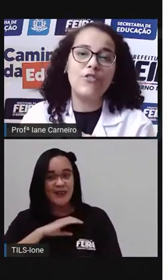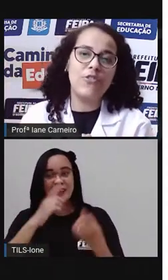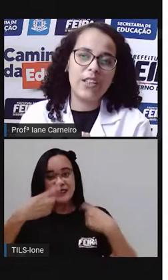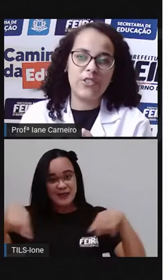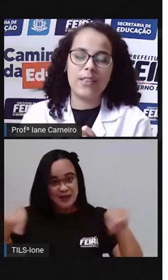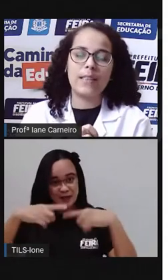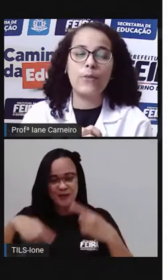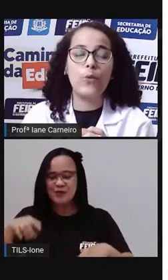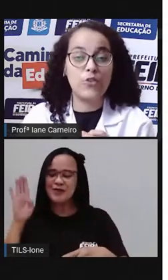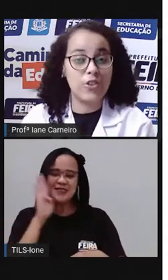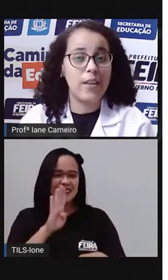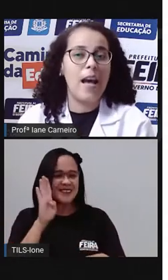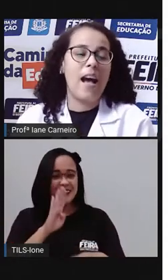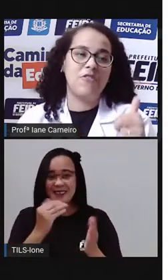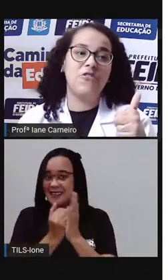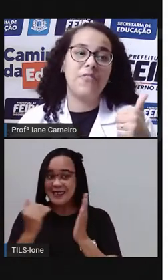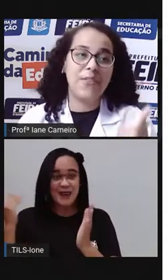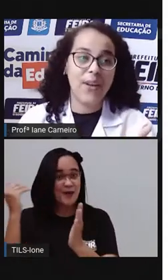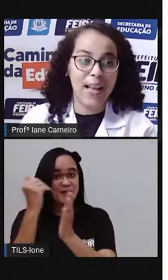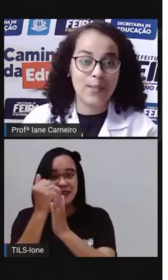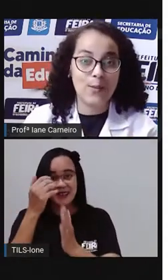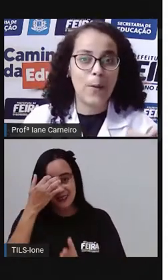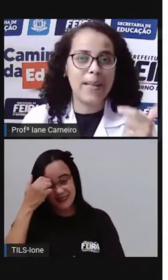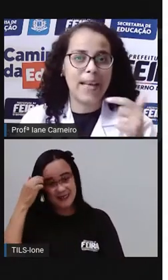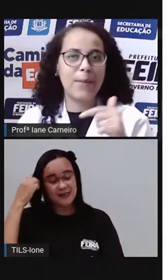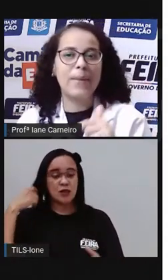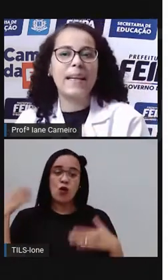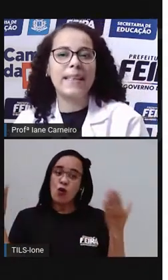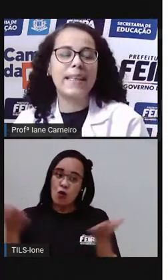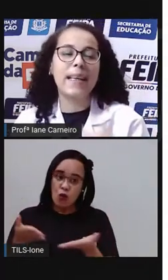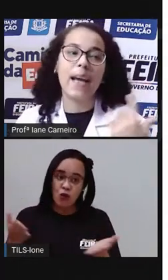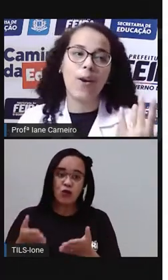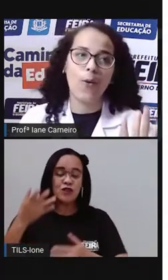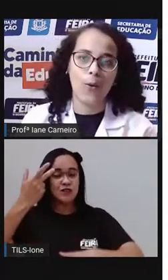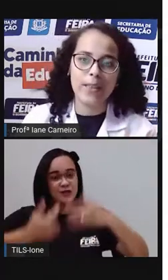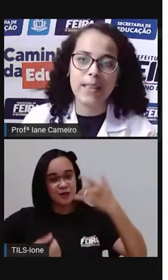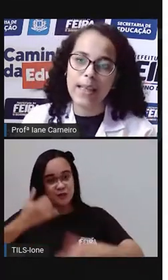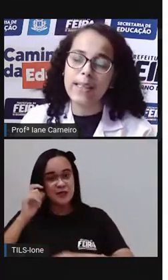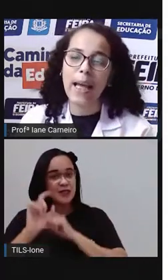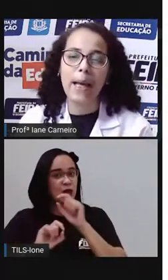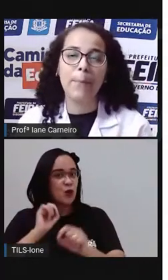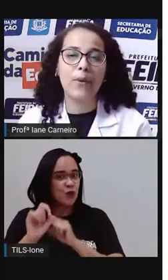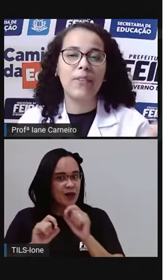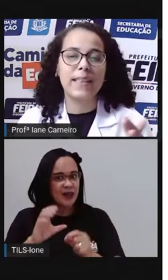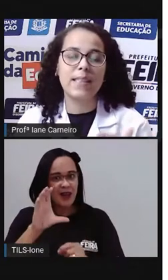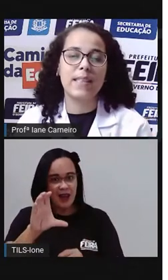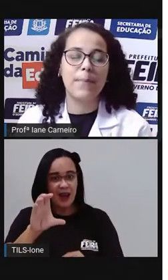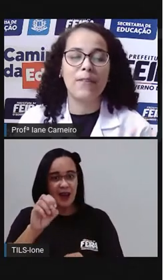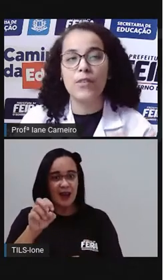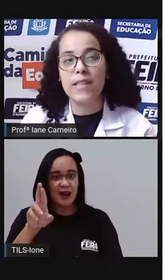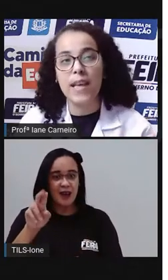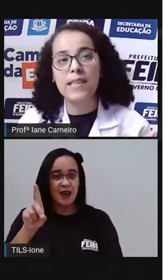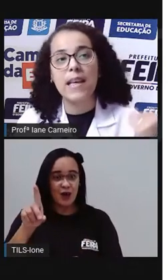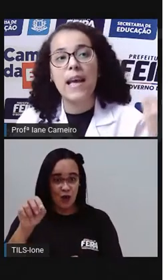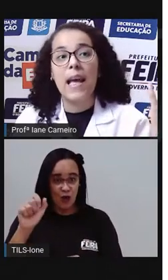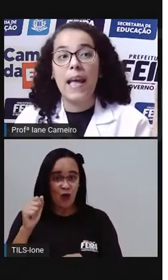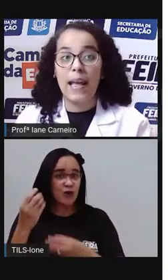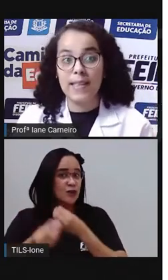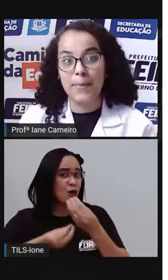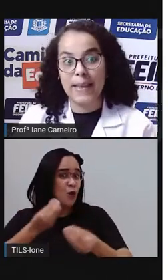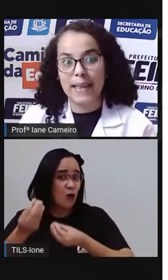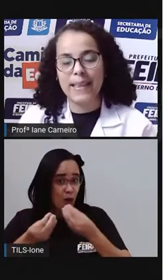divertido. Então hoje a gente vai falar sobre essa brincadeira que é a corda, né? E aí a prova vai trazer para vocês